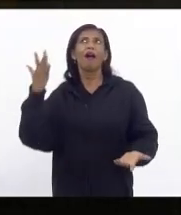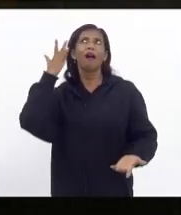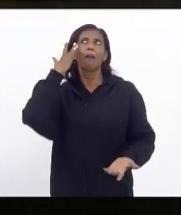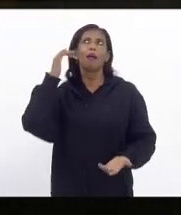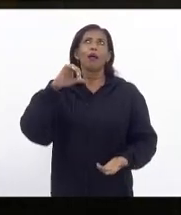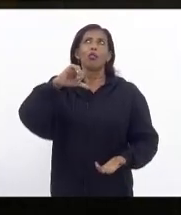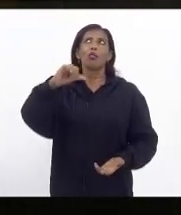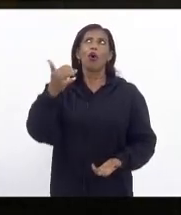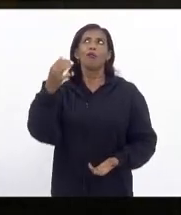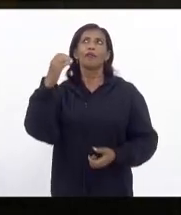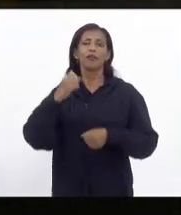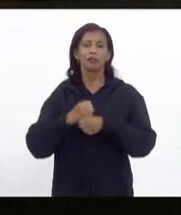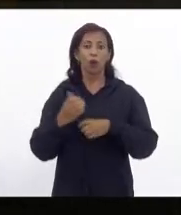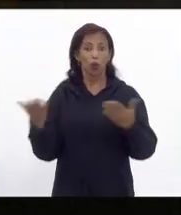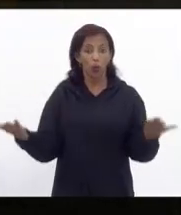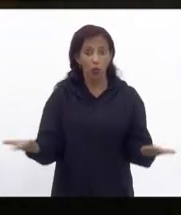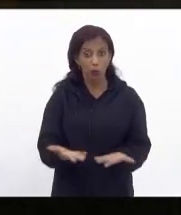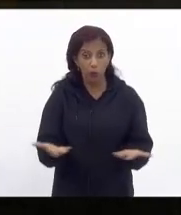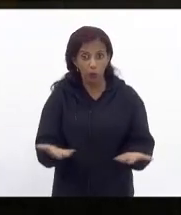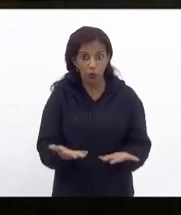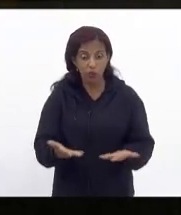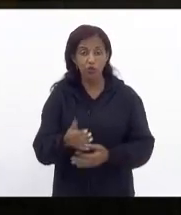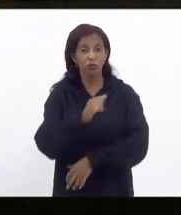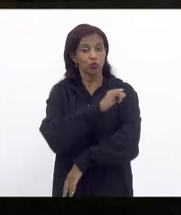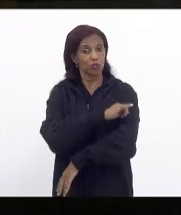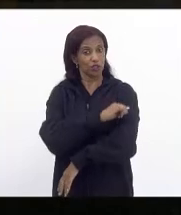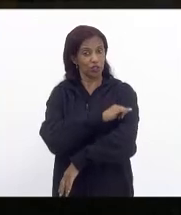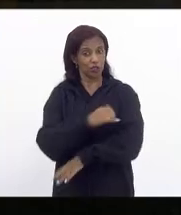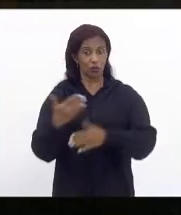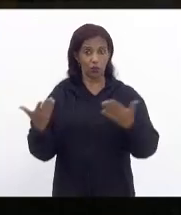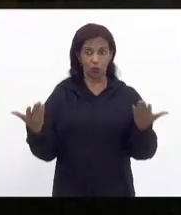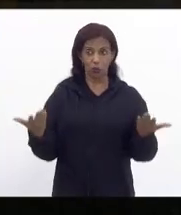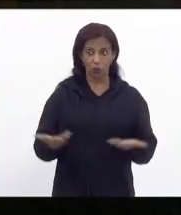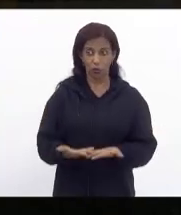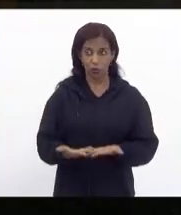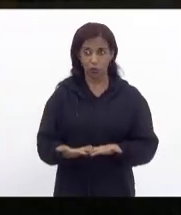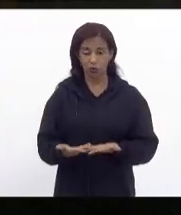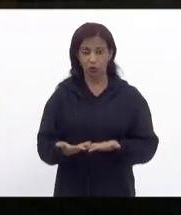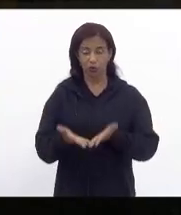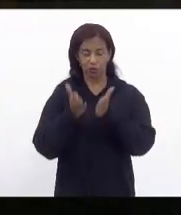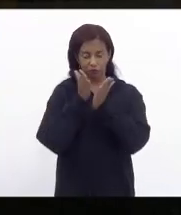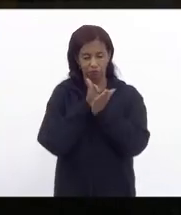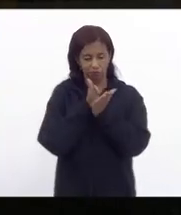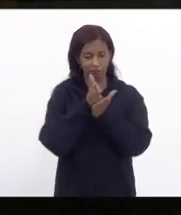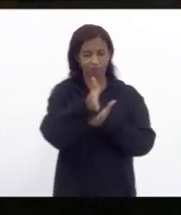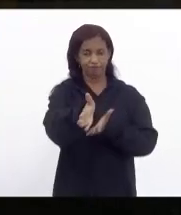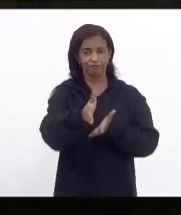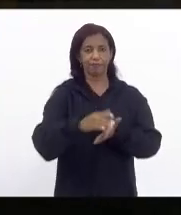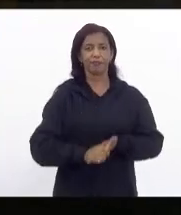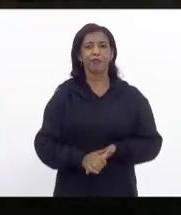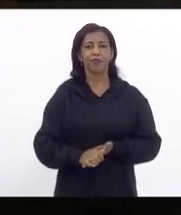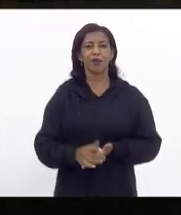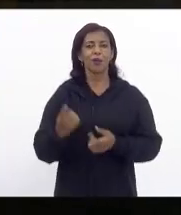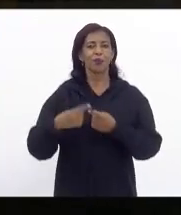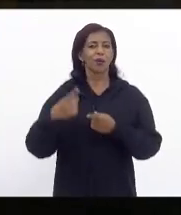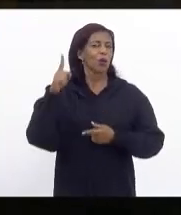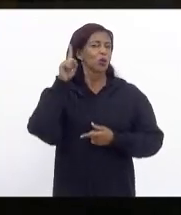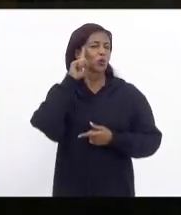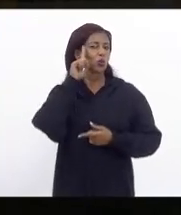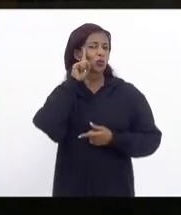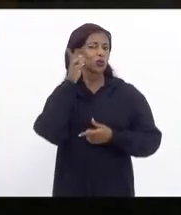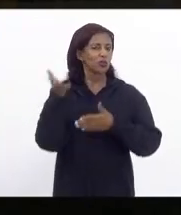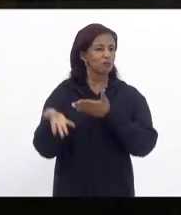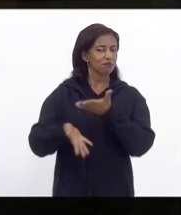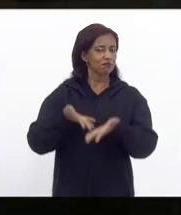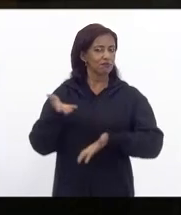nove dez anos hoje o Rio de Janeiro está nos trilhos porque a cada dia basta o seu cuidado